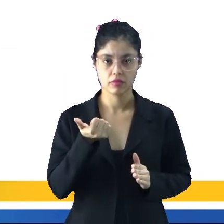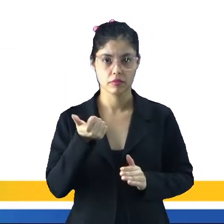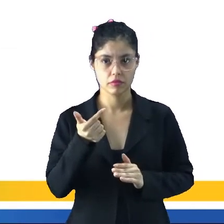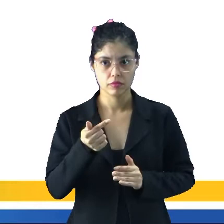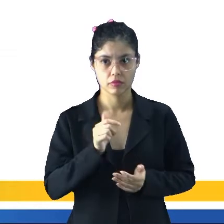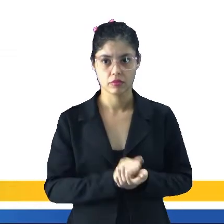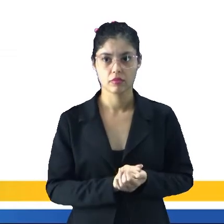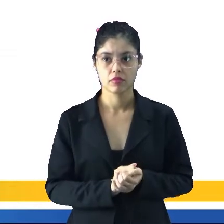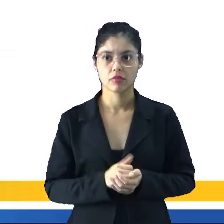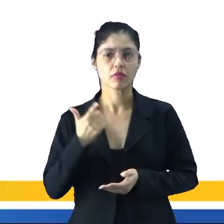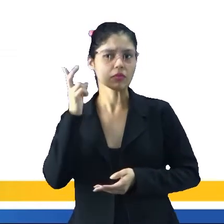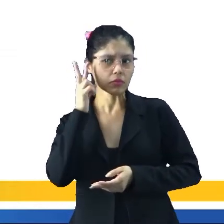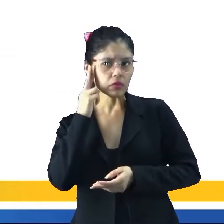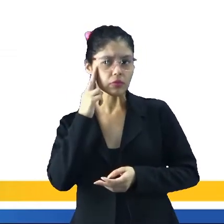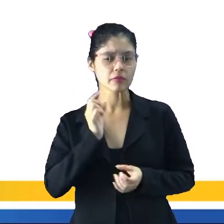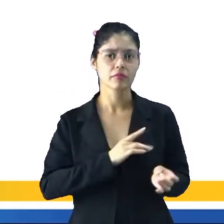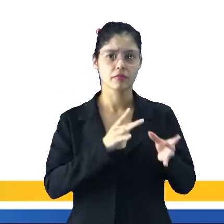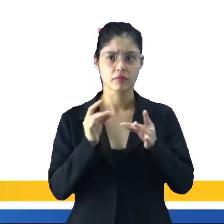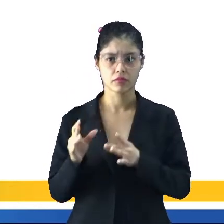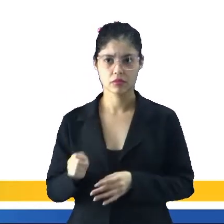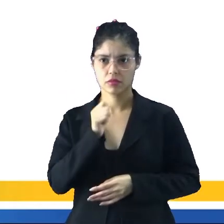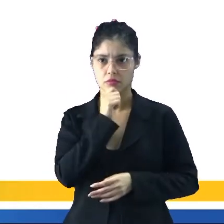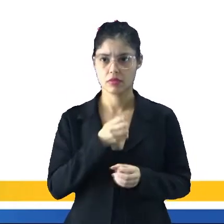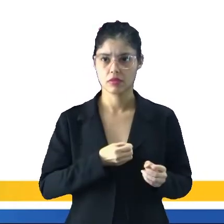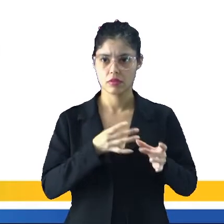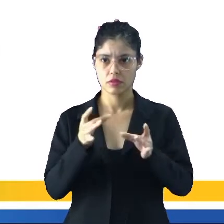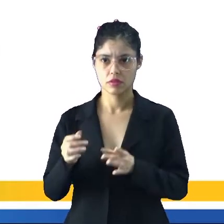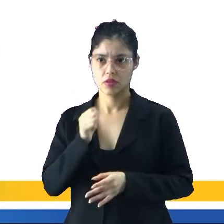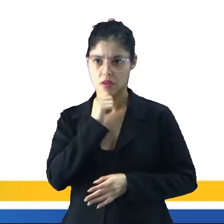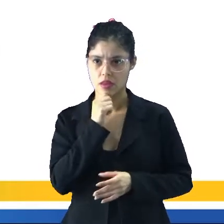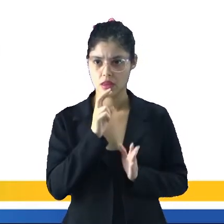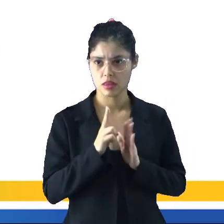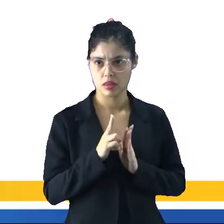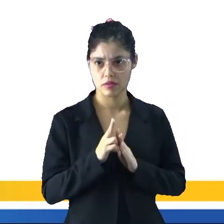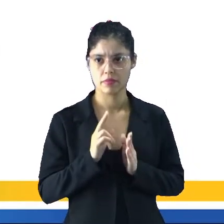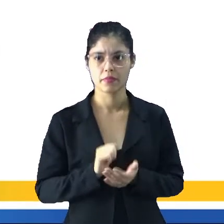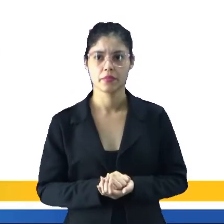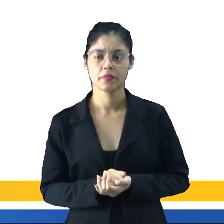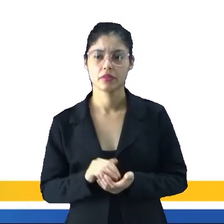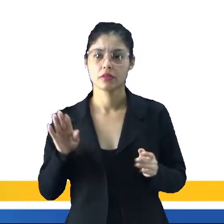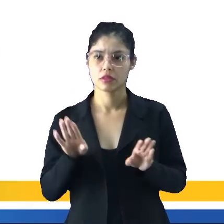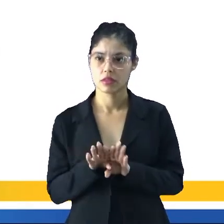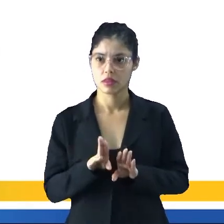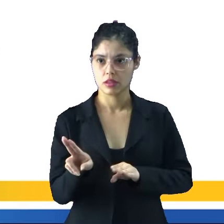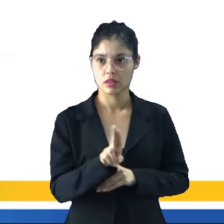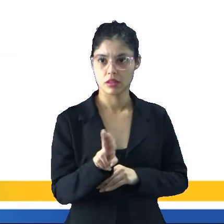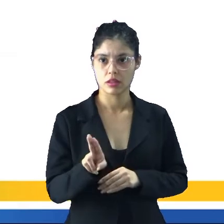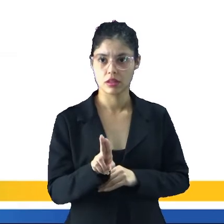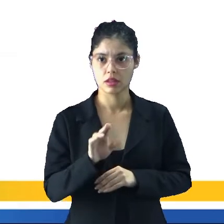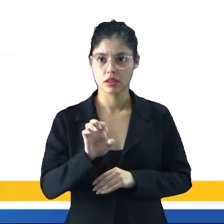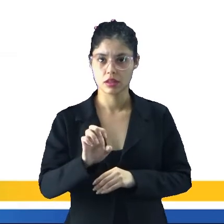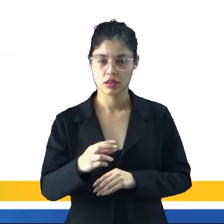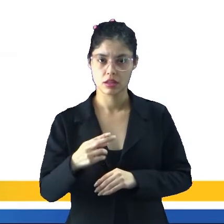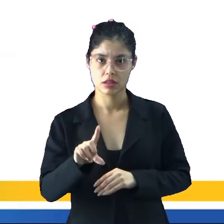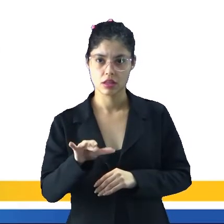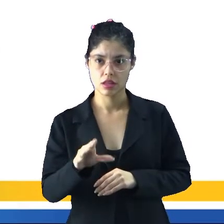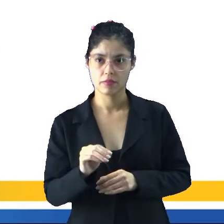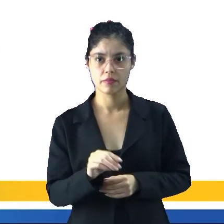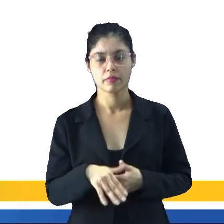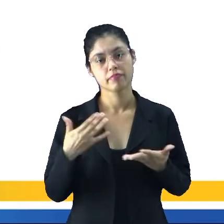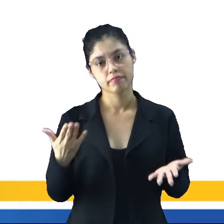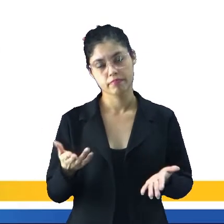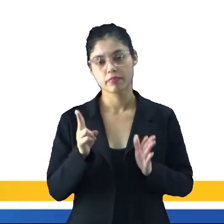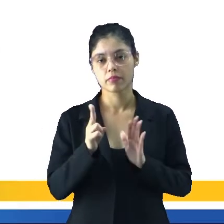XVII, era costume o comércio do excedente de produção entre as tribos indígenas, que também é chamado de escambo. Para o